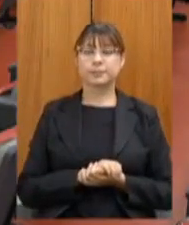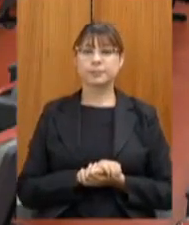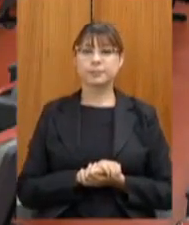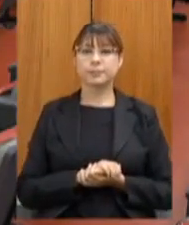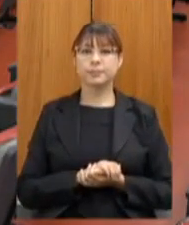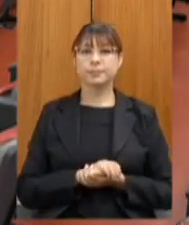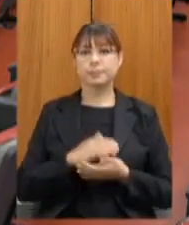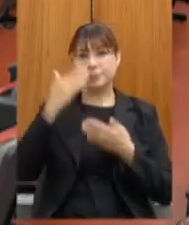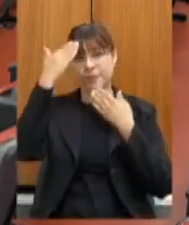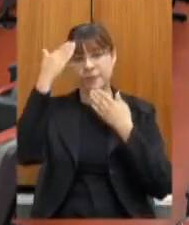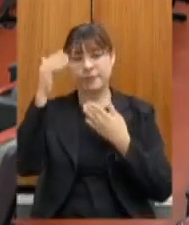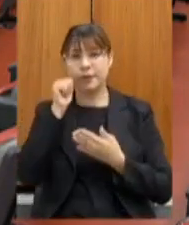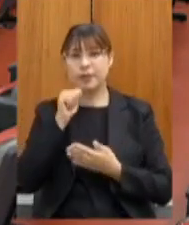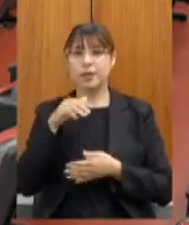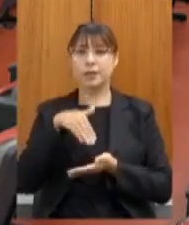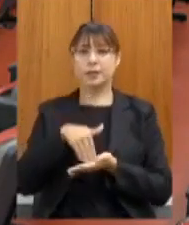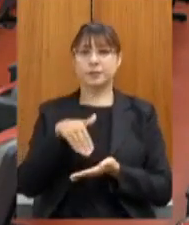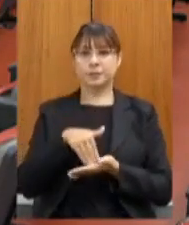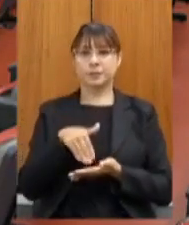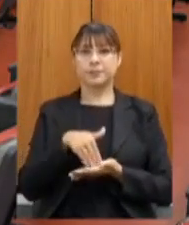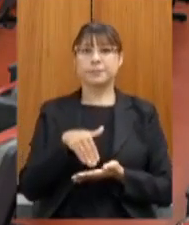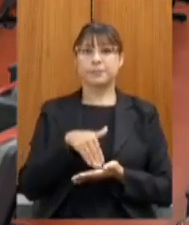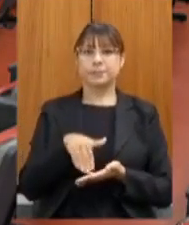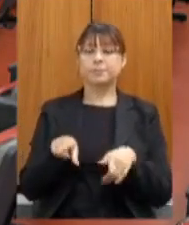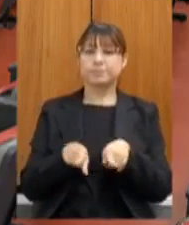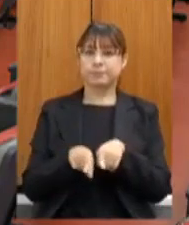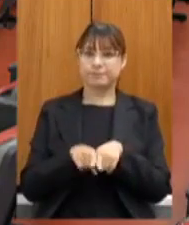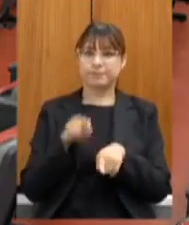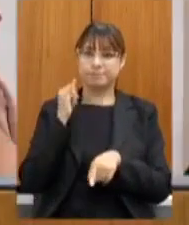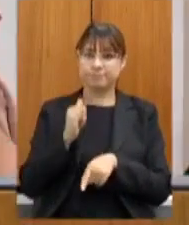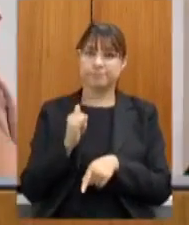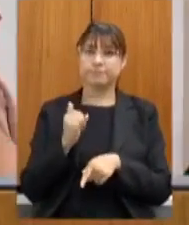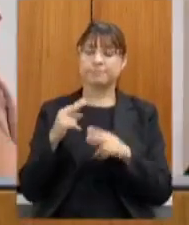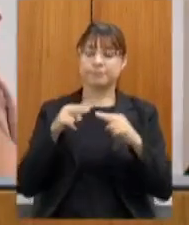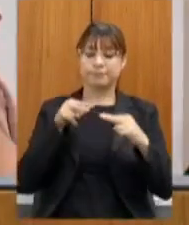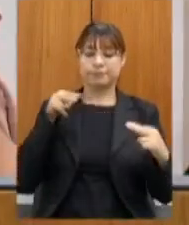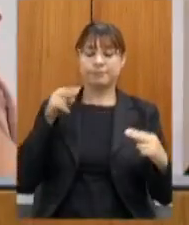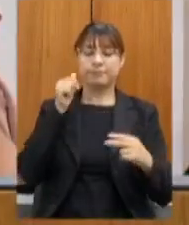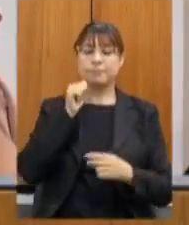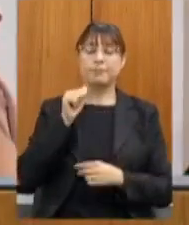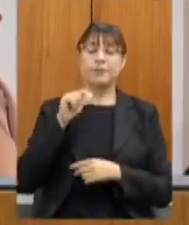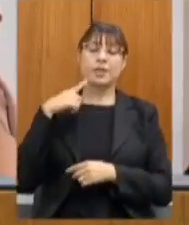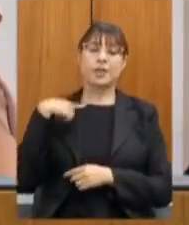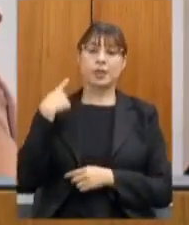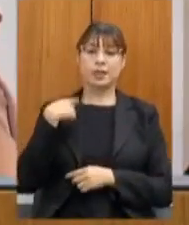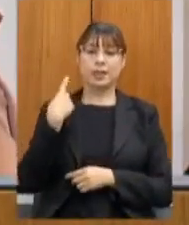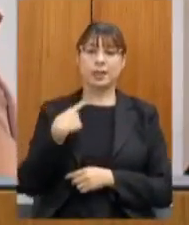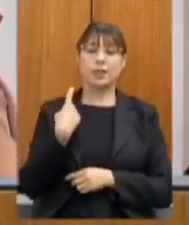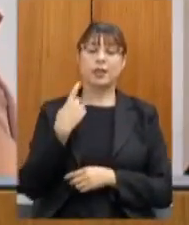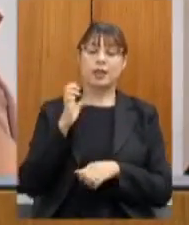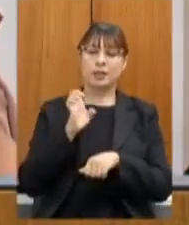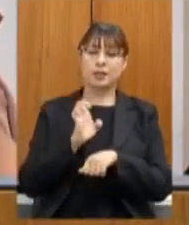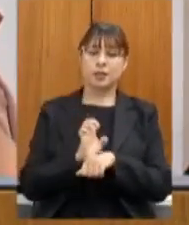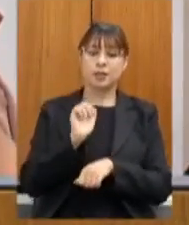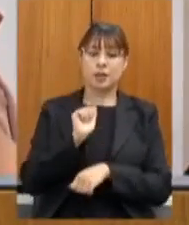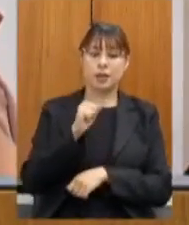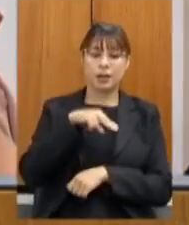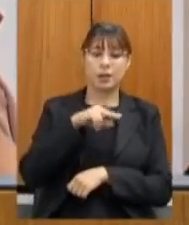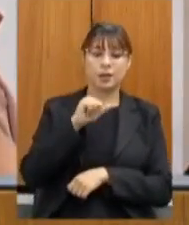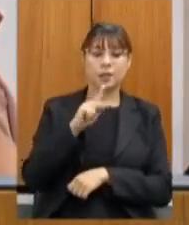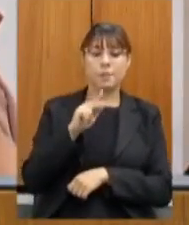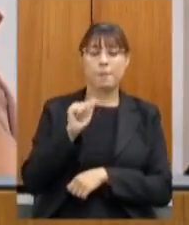obrigada secretária registramos também a presença remotamente da deputada estadual Ana Paula